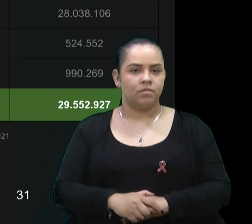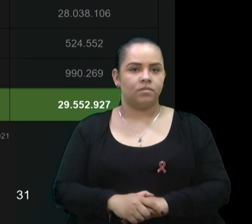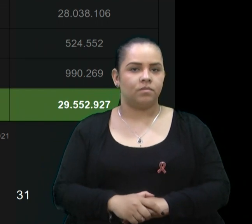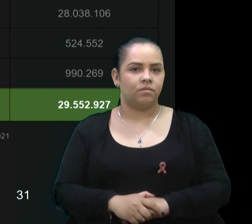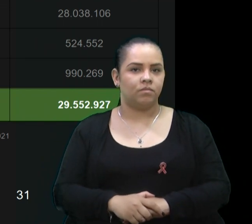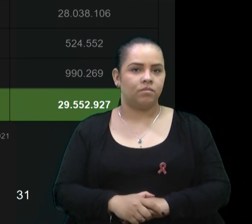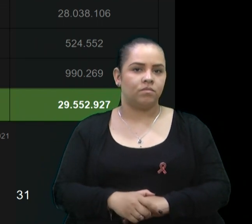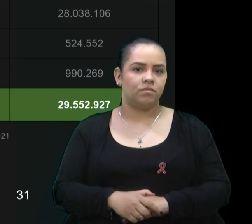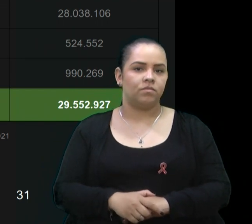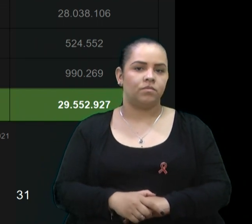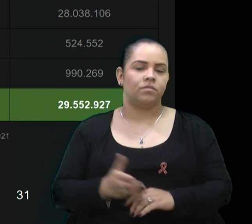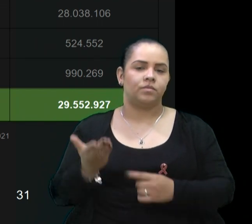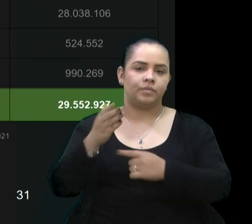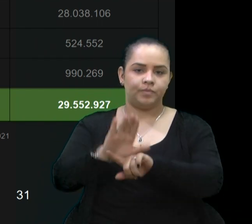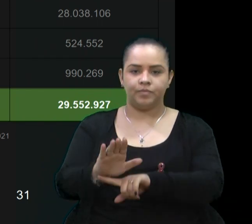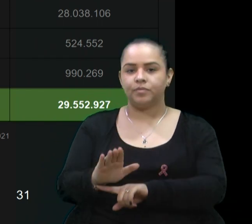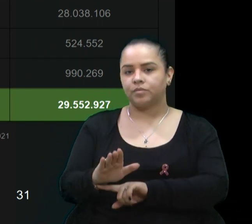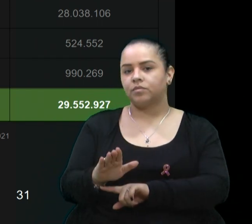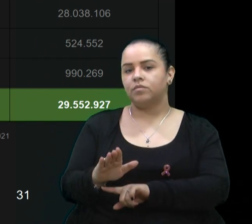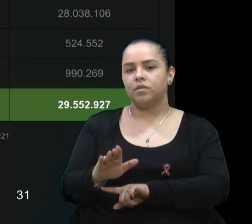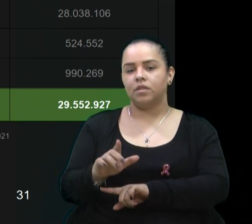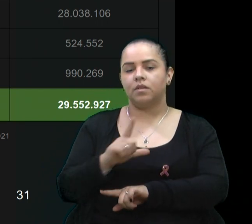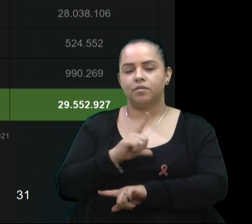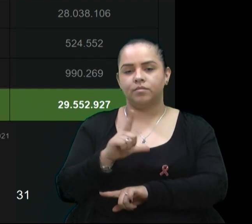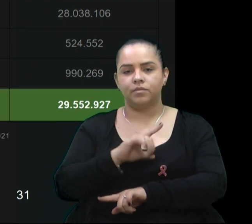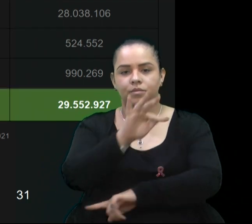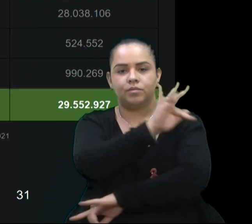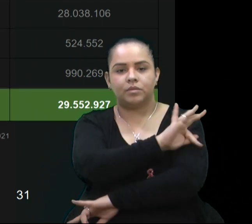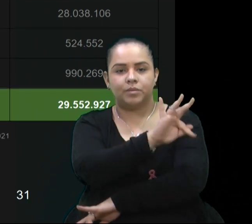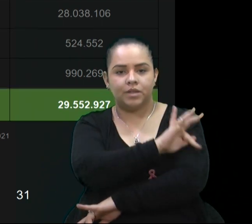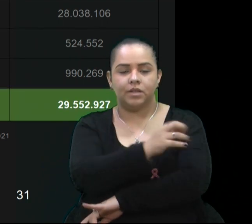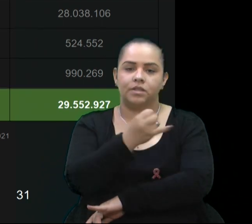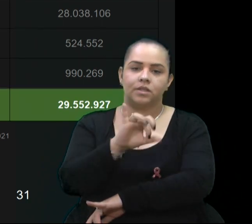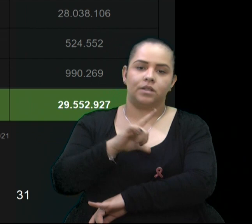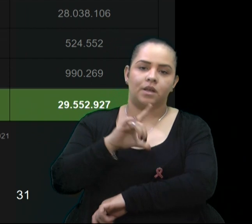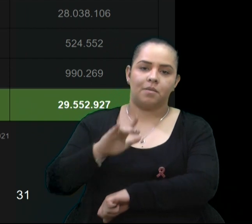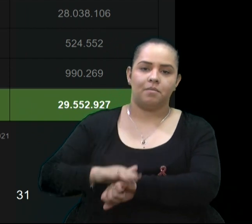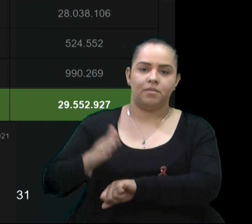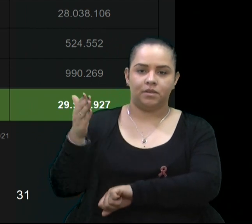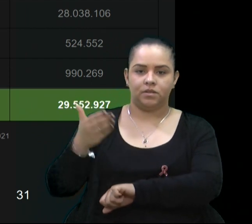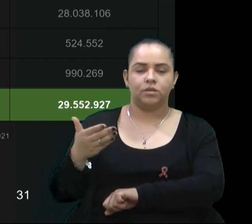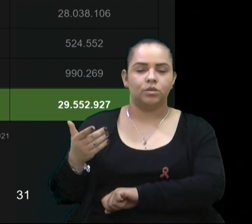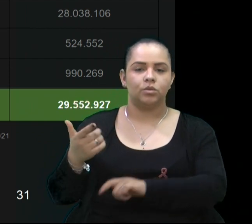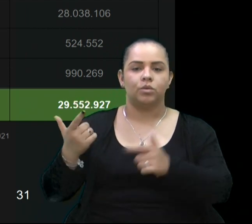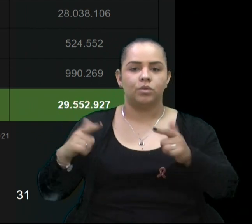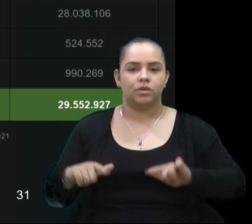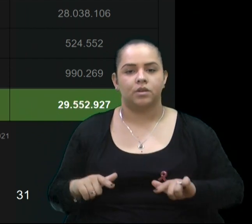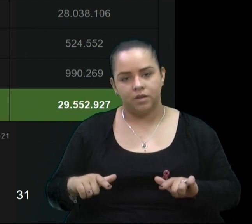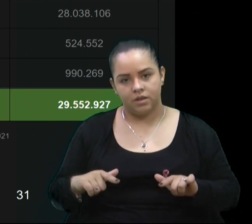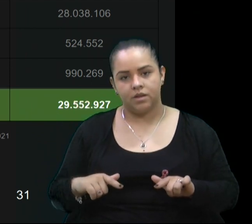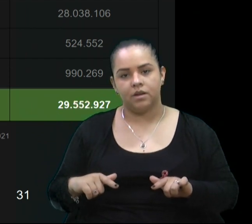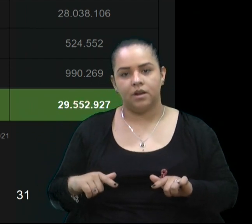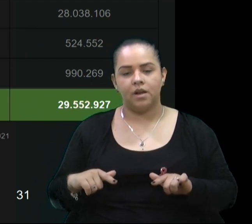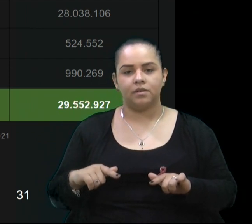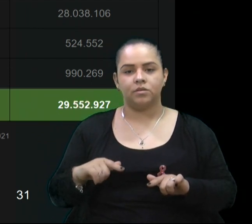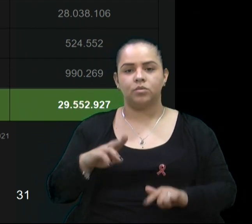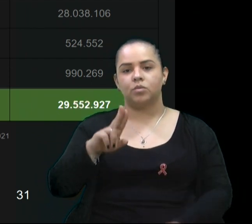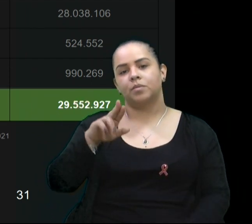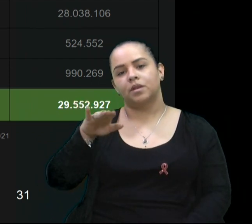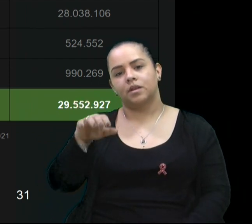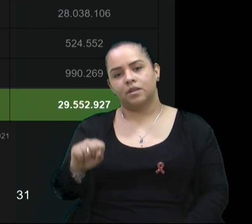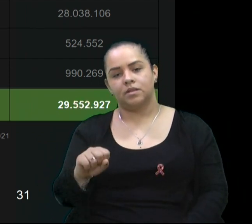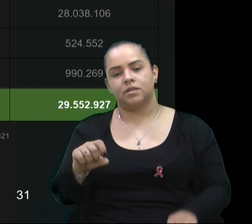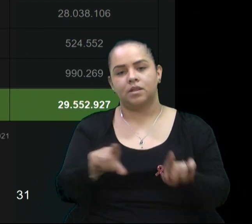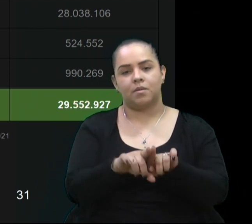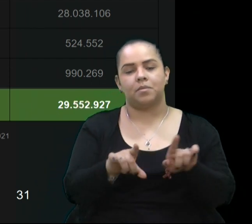Assistência farmacêutica. Então, aqui, à medida que eu atendo mais, tanto nas UBSs, quanto nos ambulatórios especializados, eu dispenso o maior